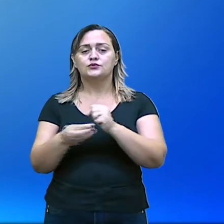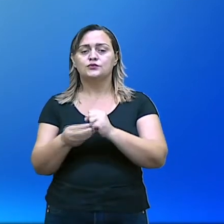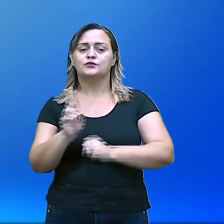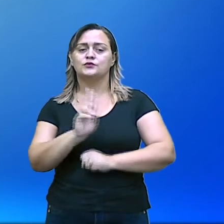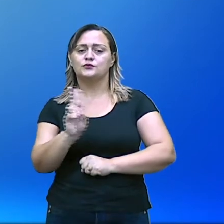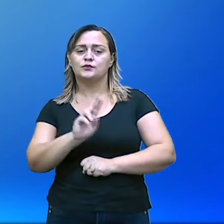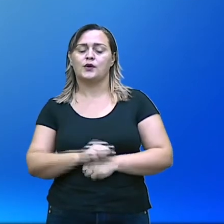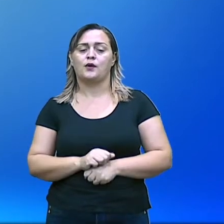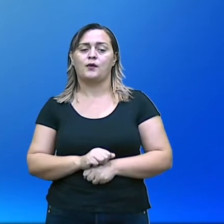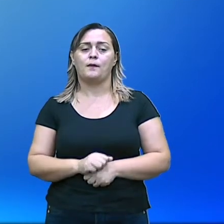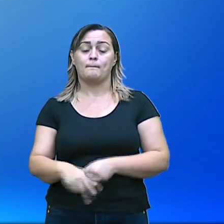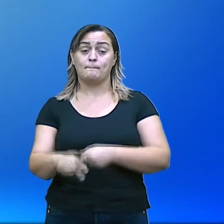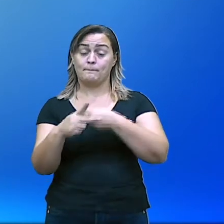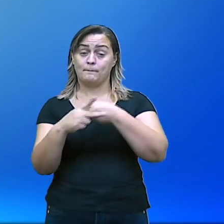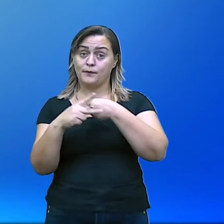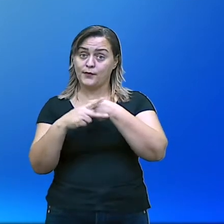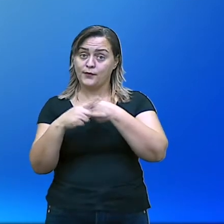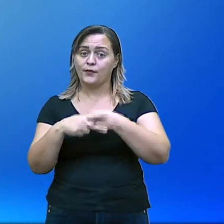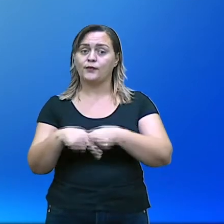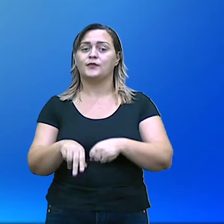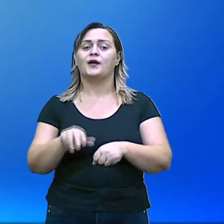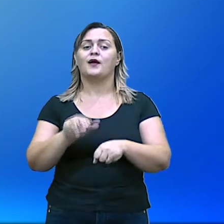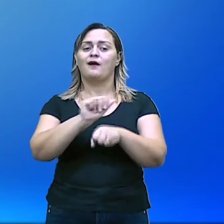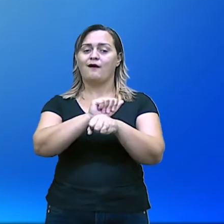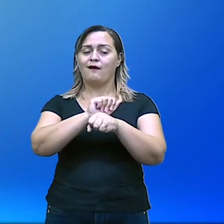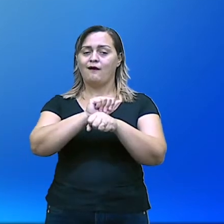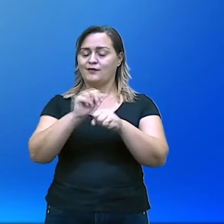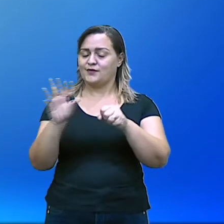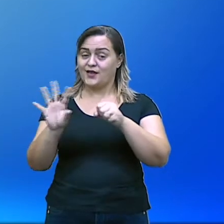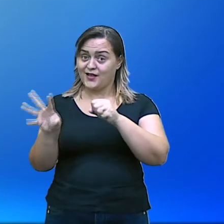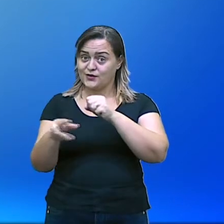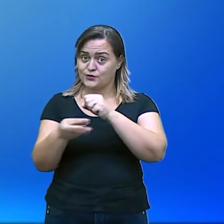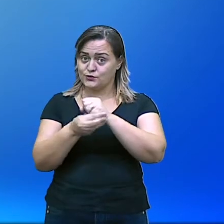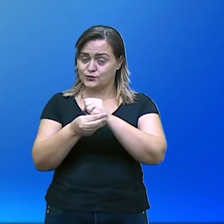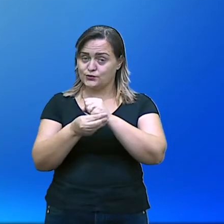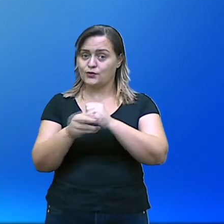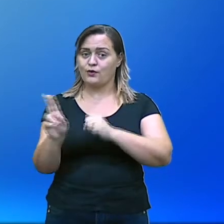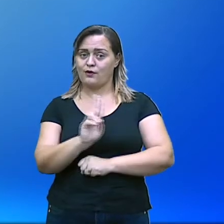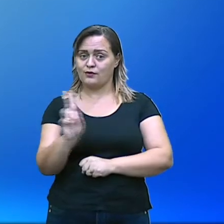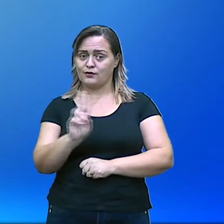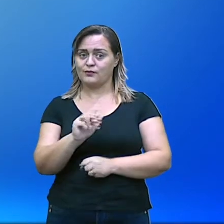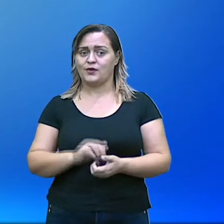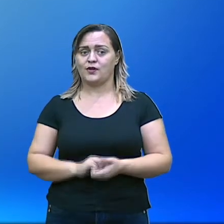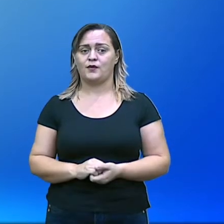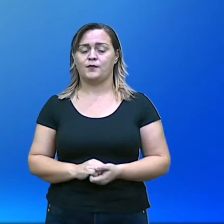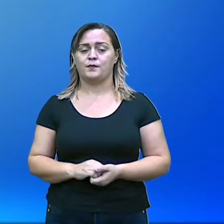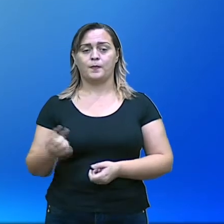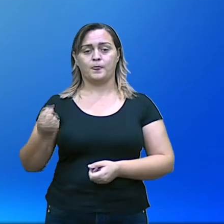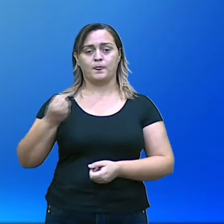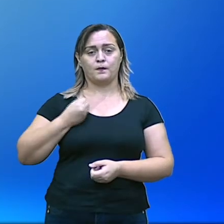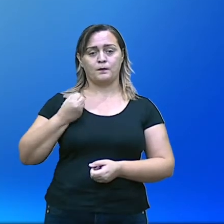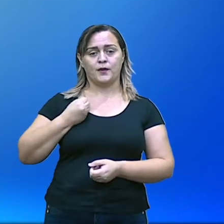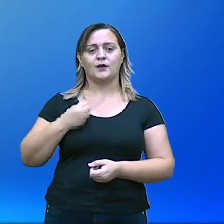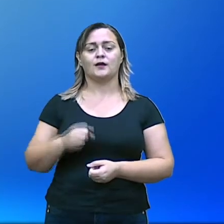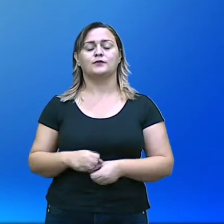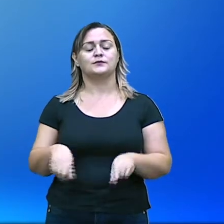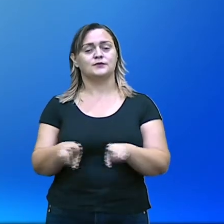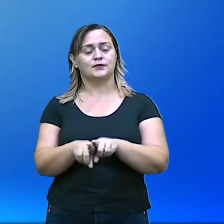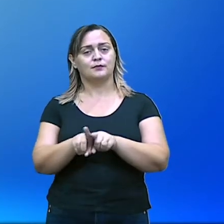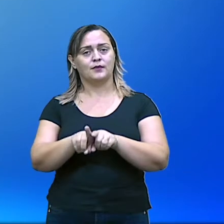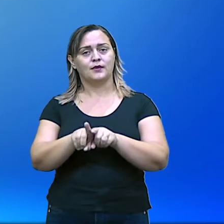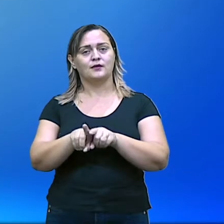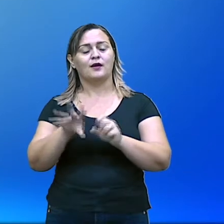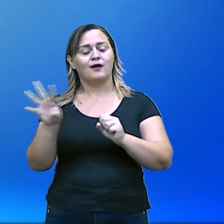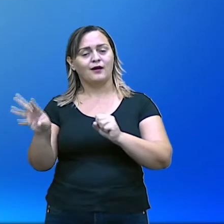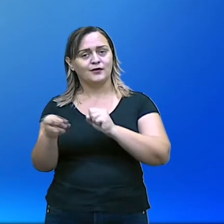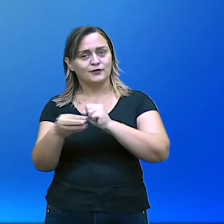O numeral exerce as mesmas funções lá do substantivo. Então, tem muita função, né? E também adjunta de